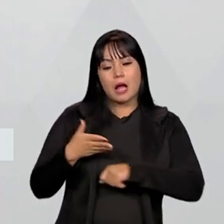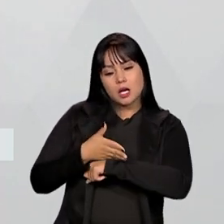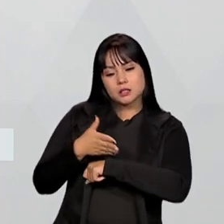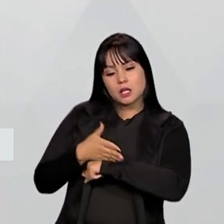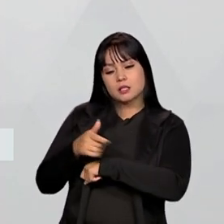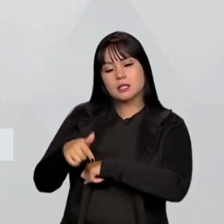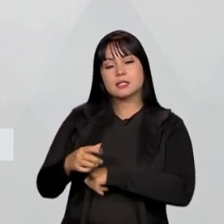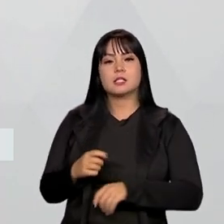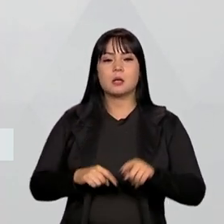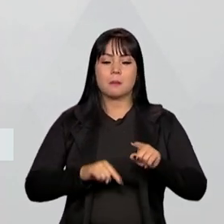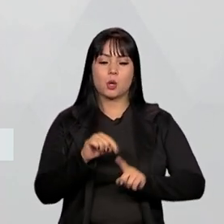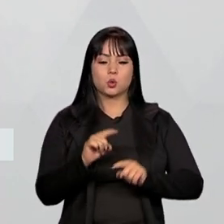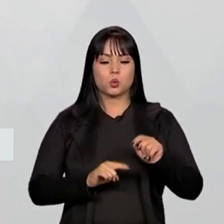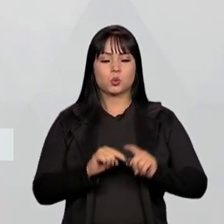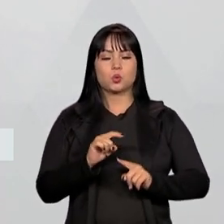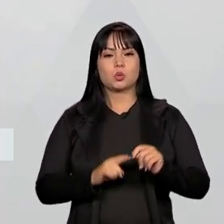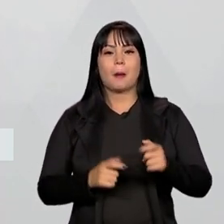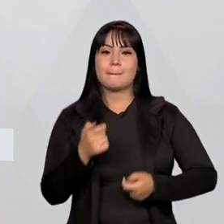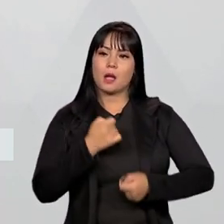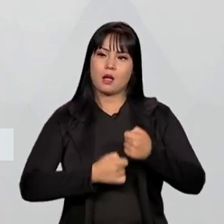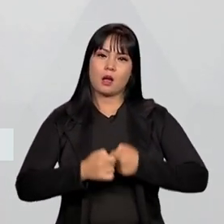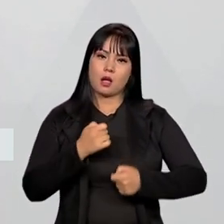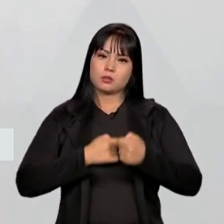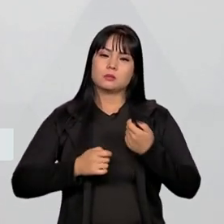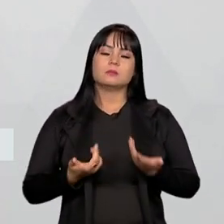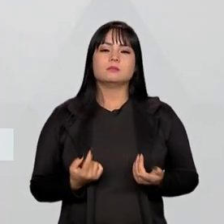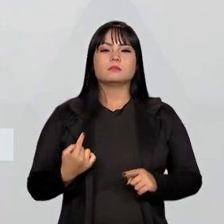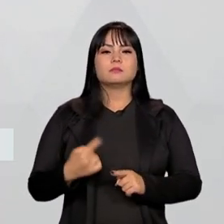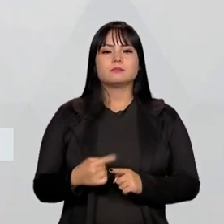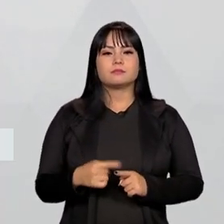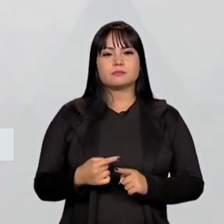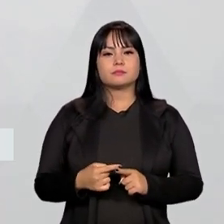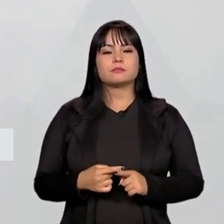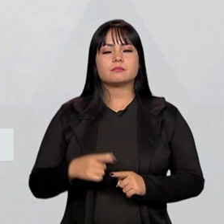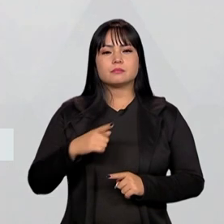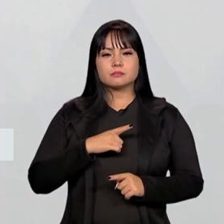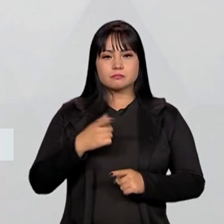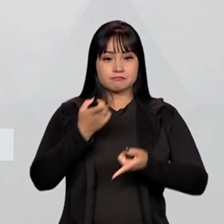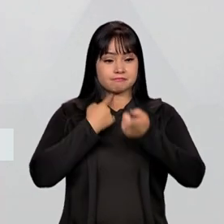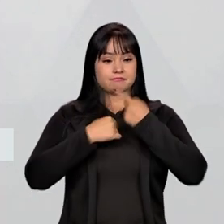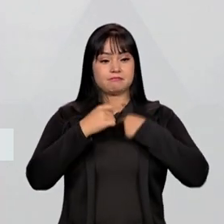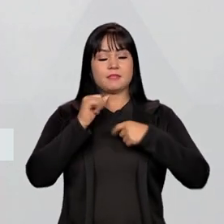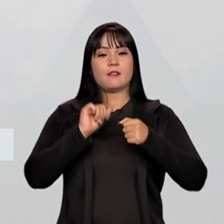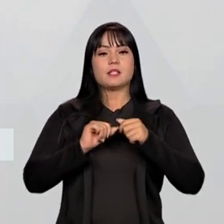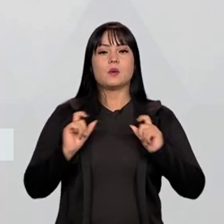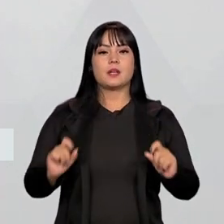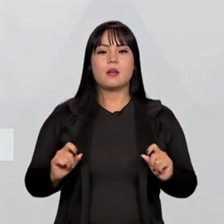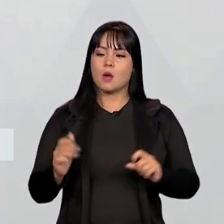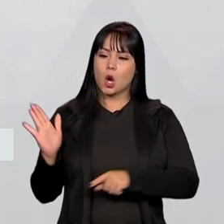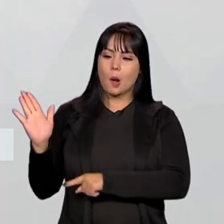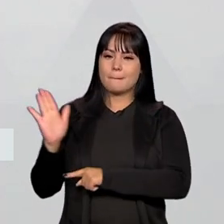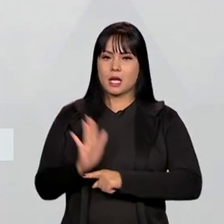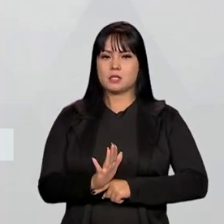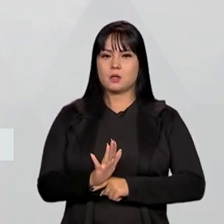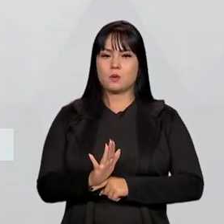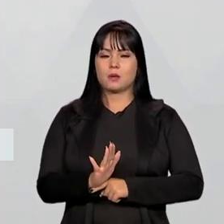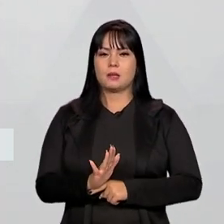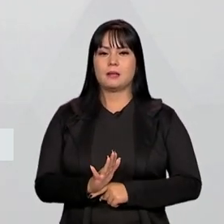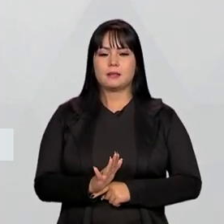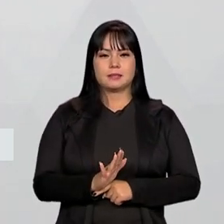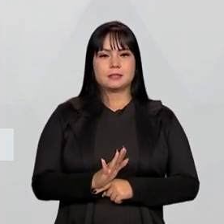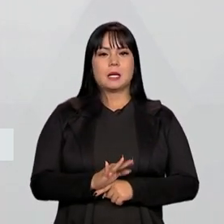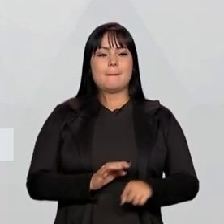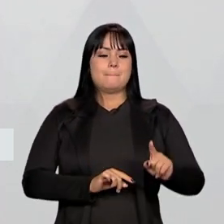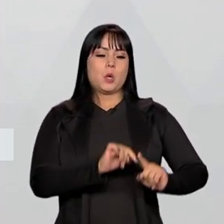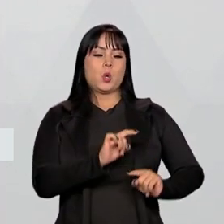desses produtos nos mercados, porque há o desejo de que se faça uma cooperação para que